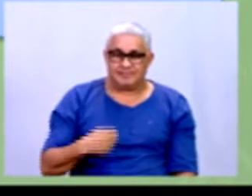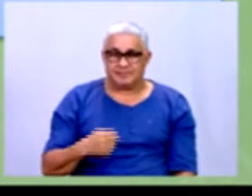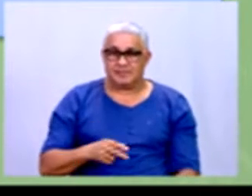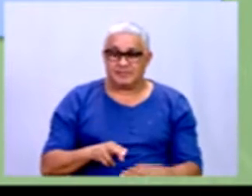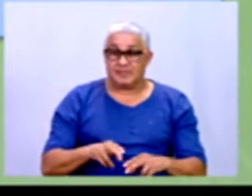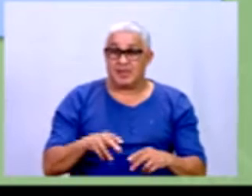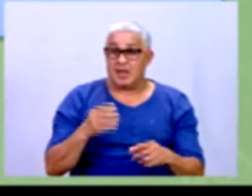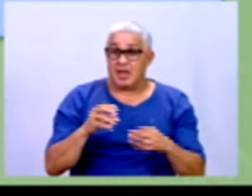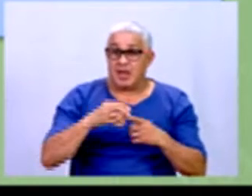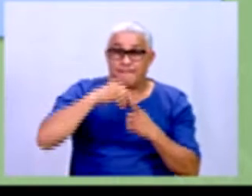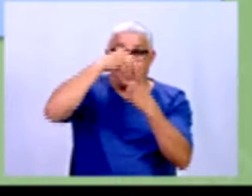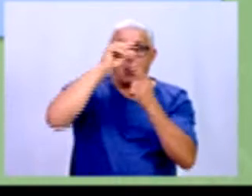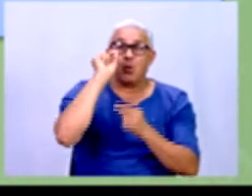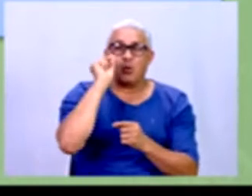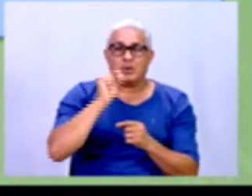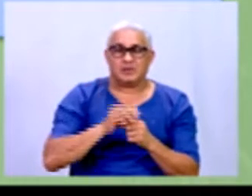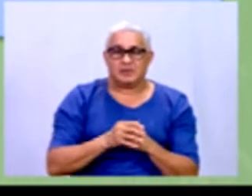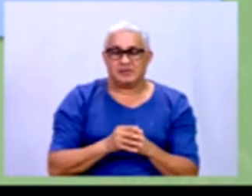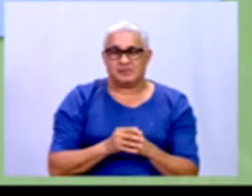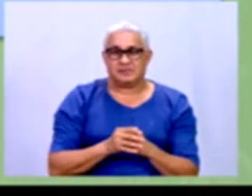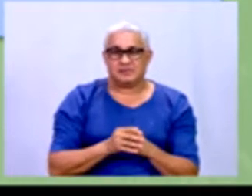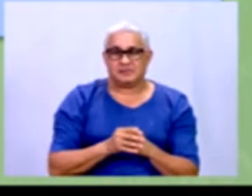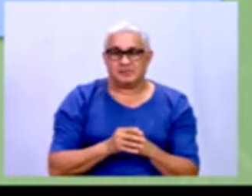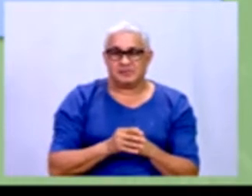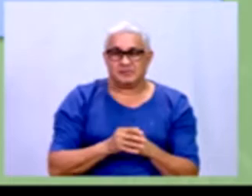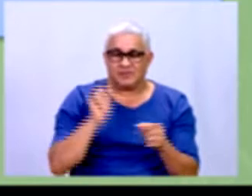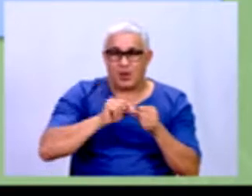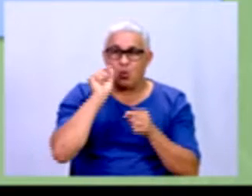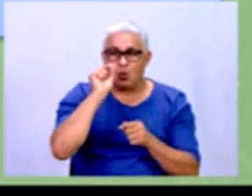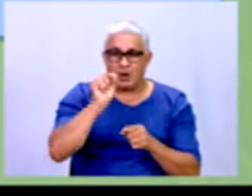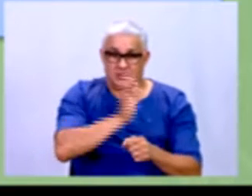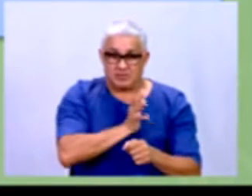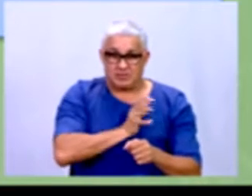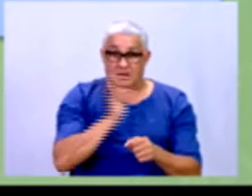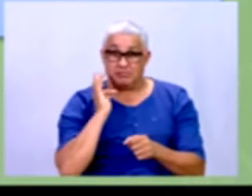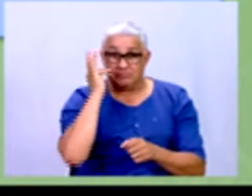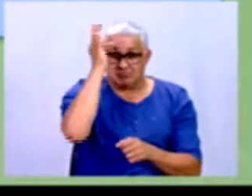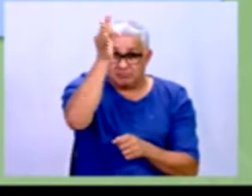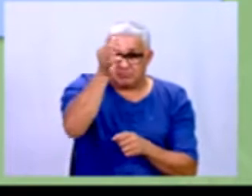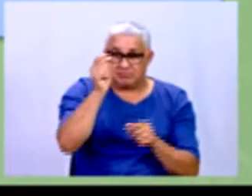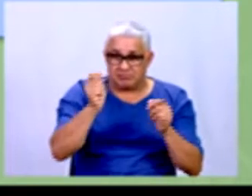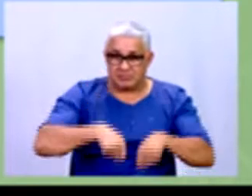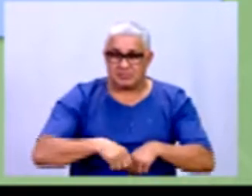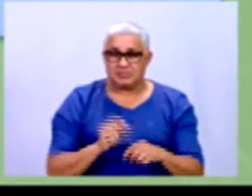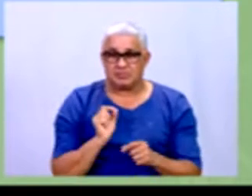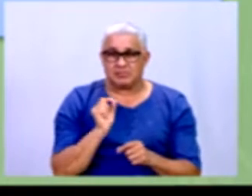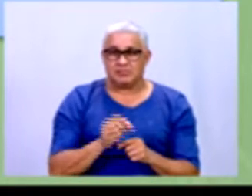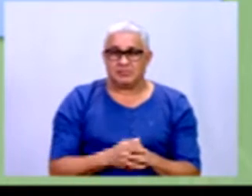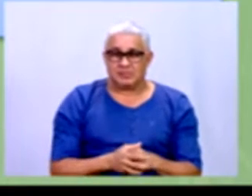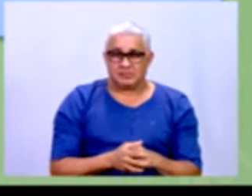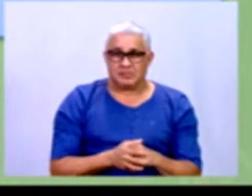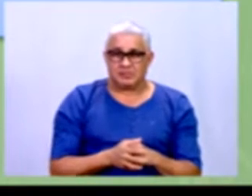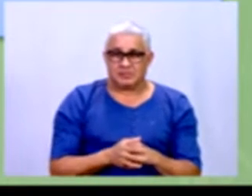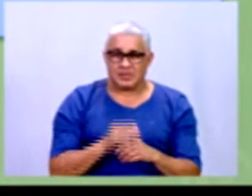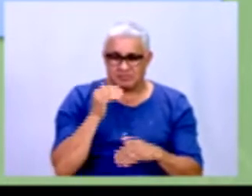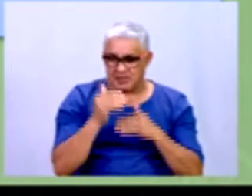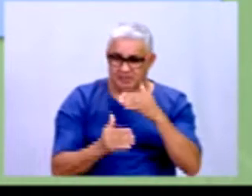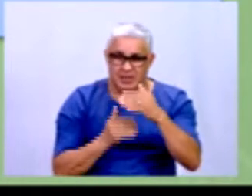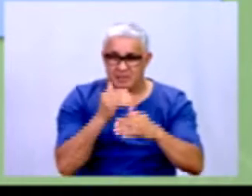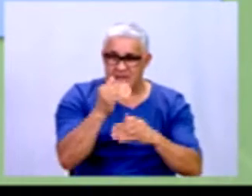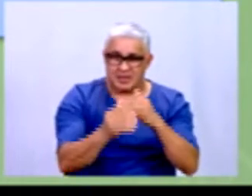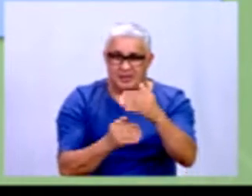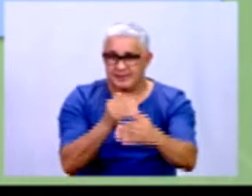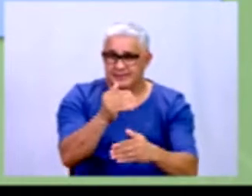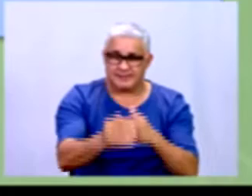principalmente, de fazer essa estimação das riquezas. Que futuramente, isso foi gerando depois